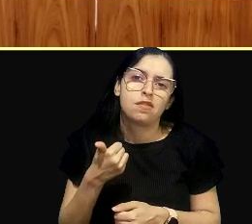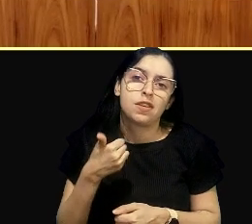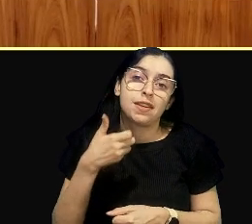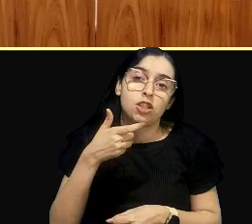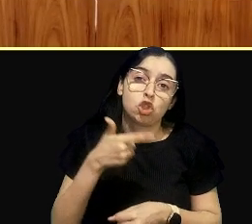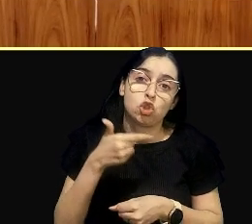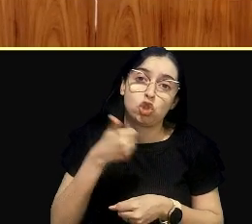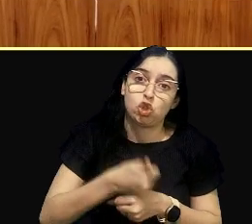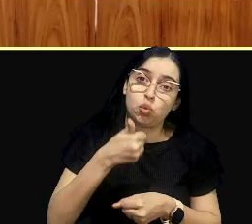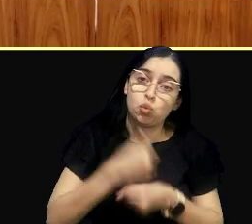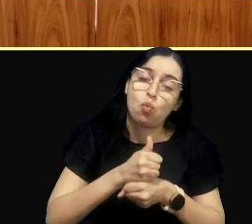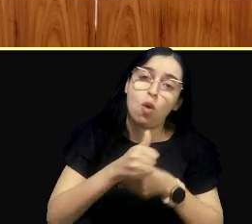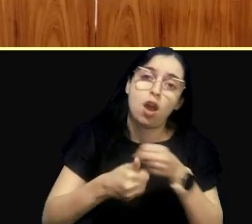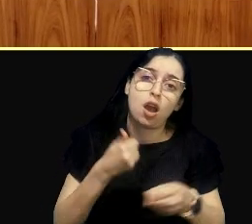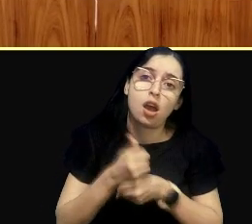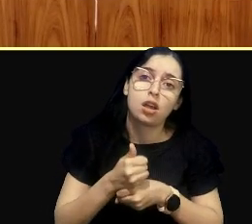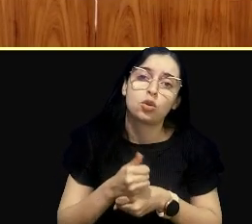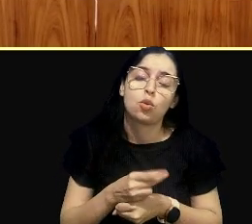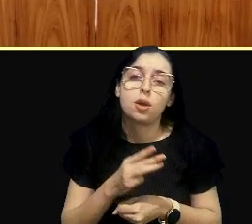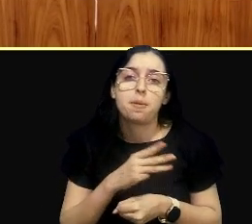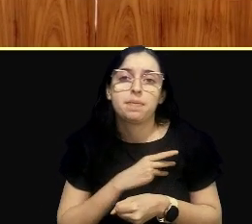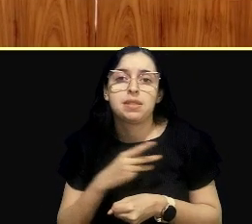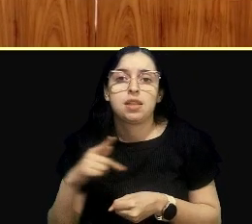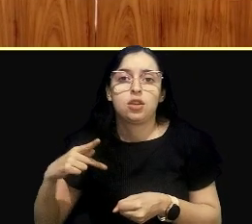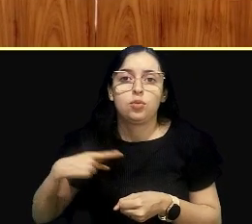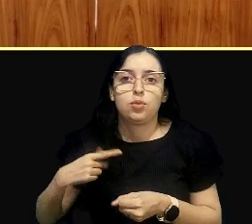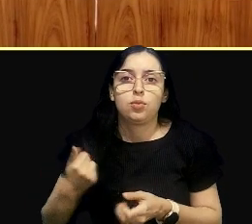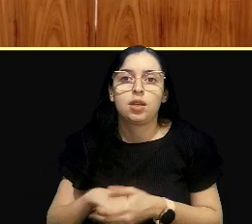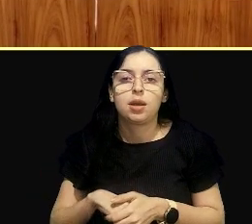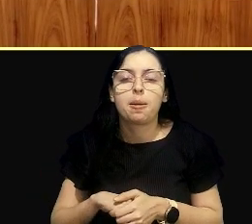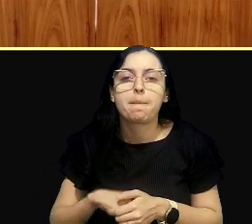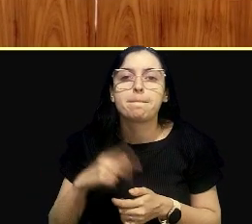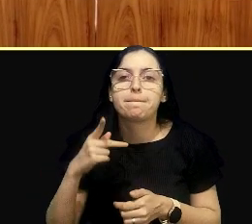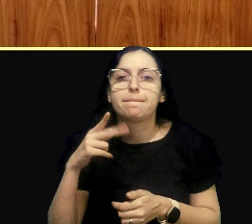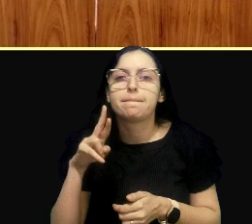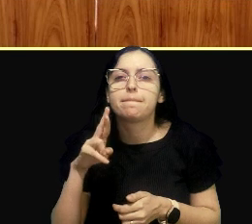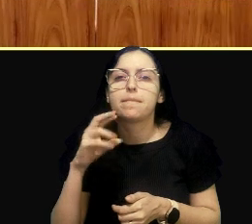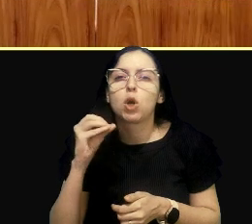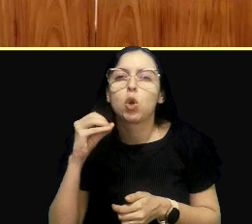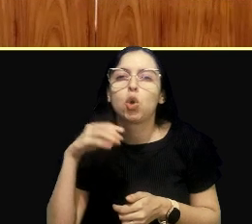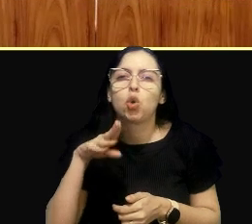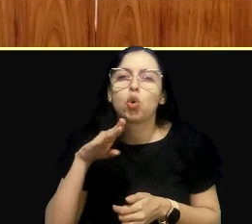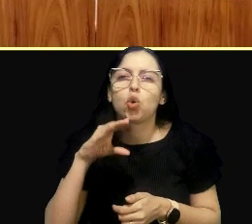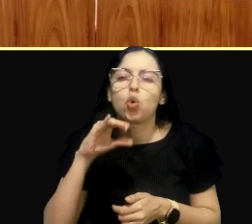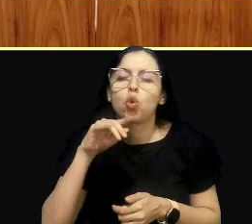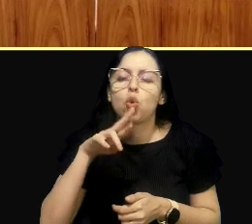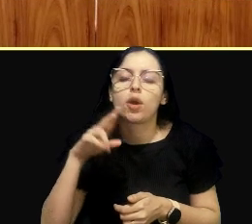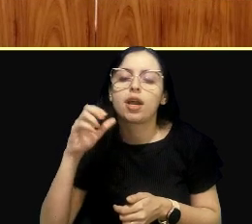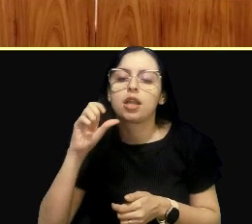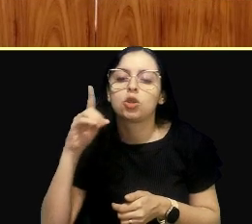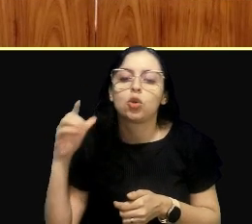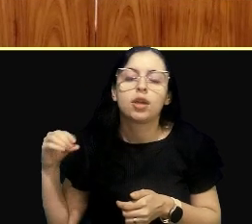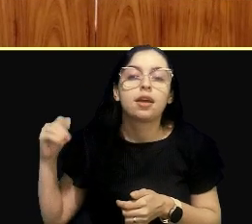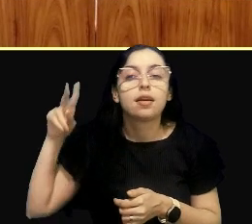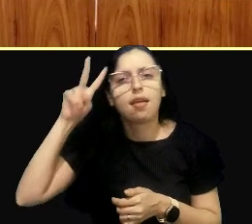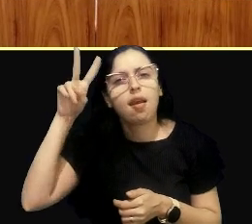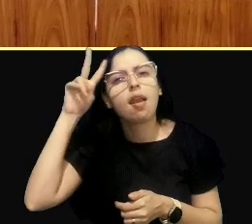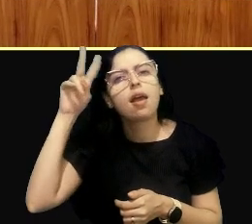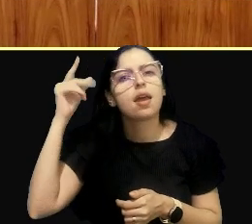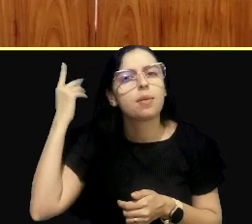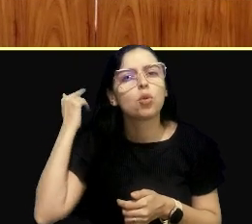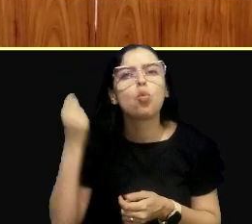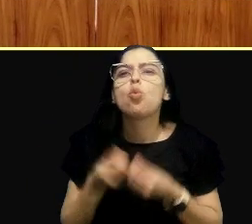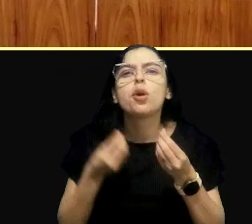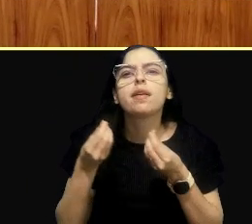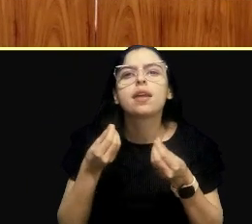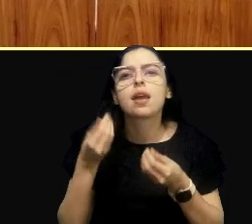Ministério Público Federal, fui procuradora da República e eu me lembro que na instrução dos processos ambientais, a gente dizia o que